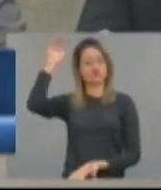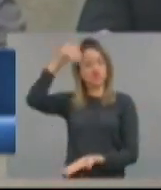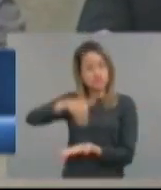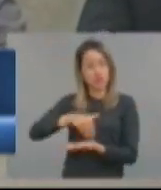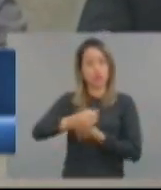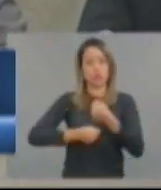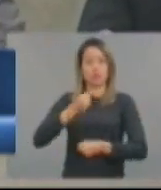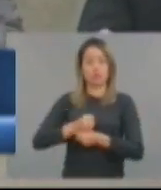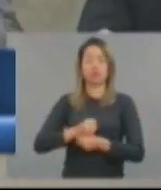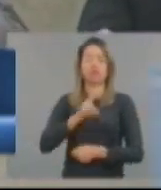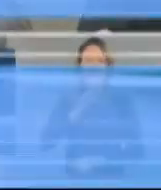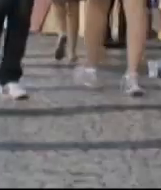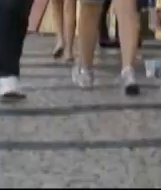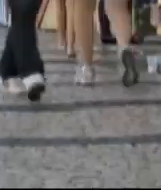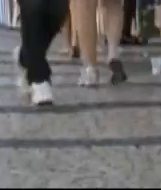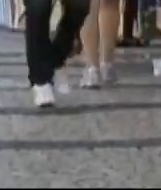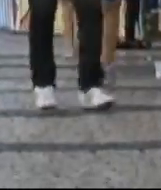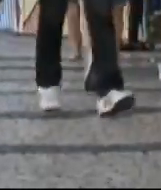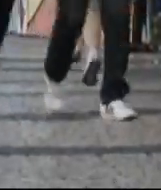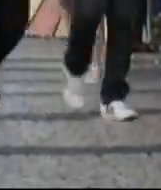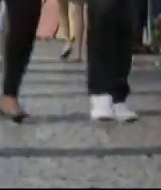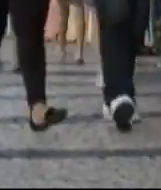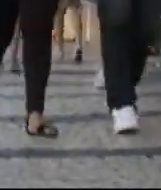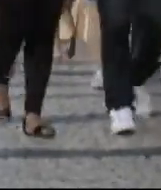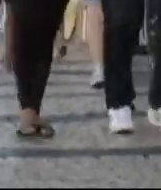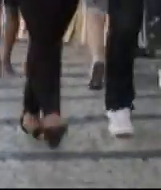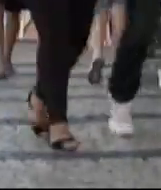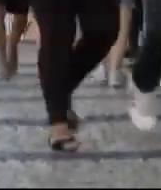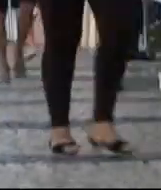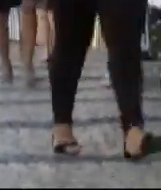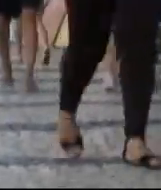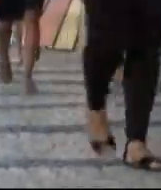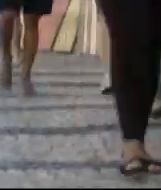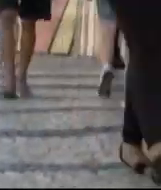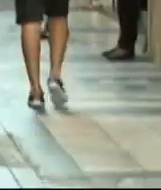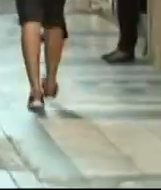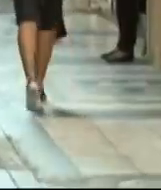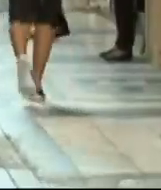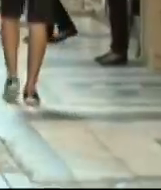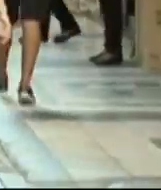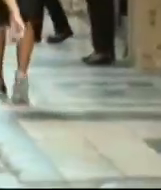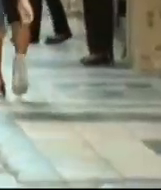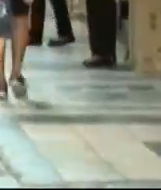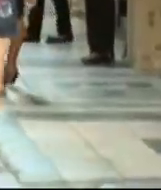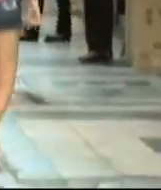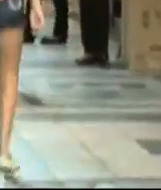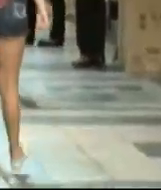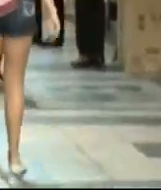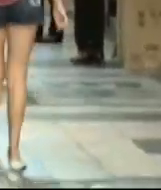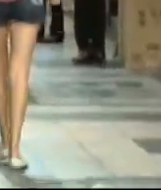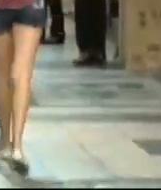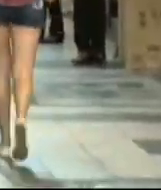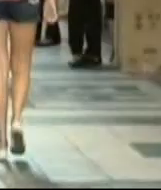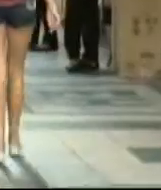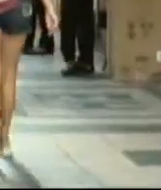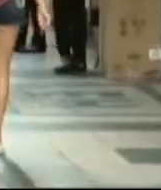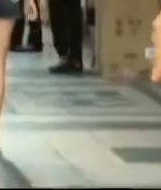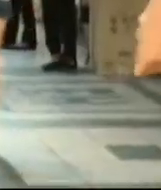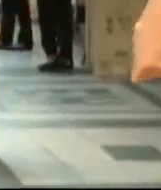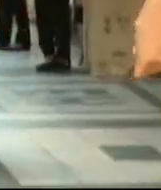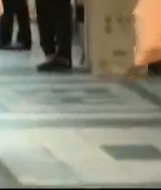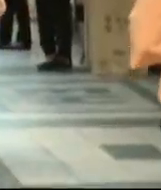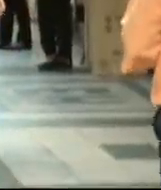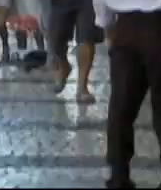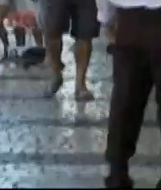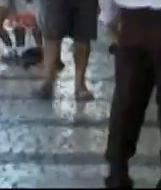exemplo e mudou ele para o Brasil. 2015 também foi um ano em que nas ruas os cearenses falaram sobre a crise econômica e o